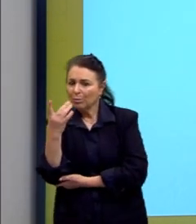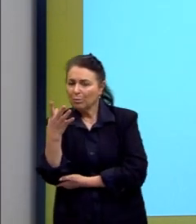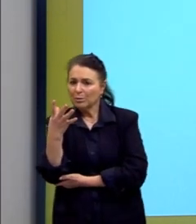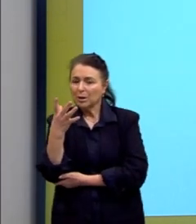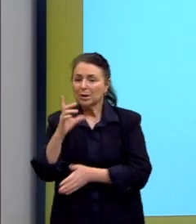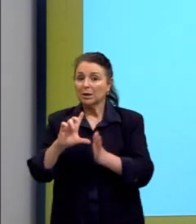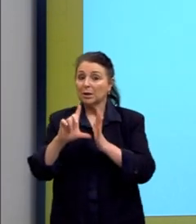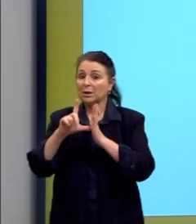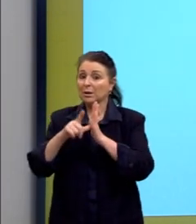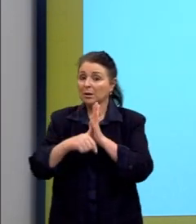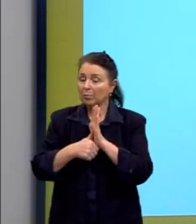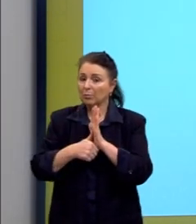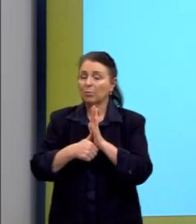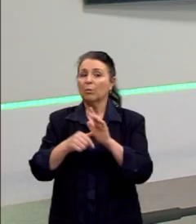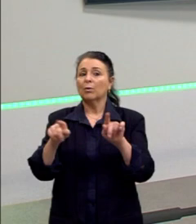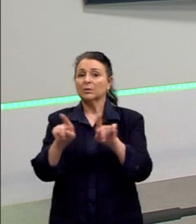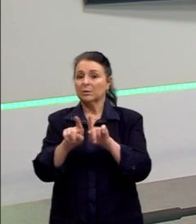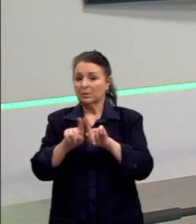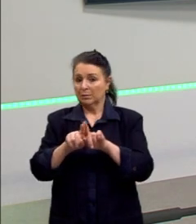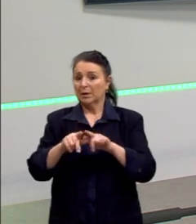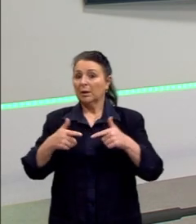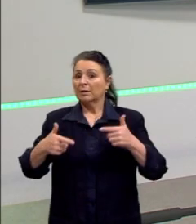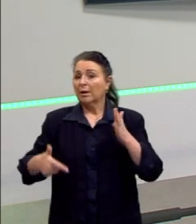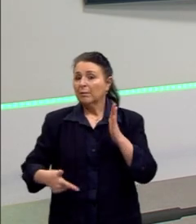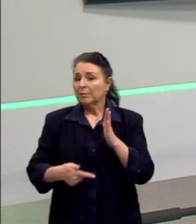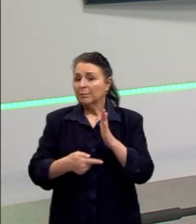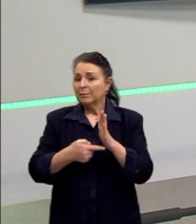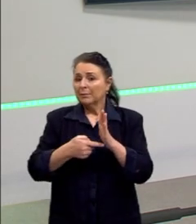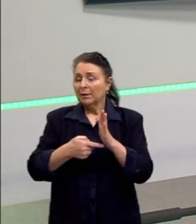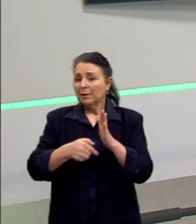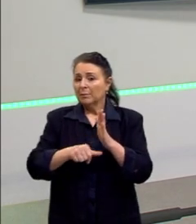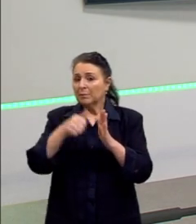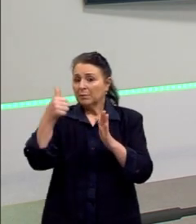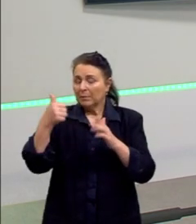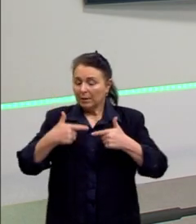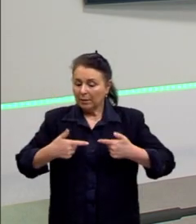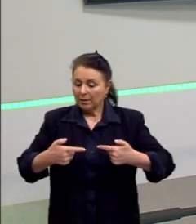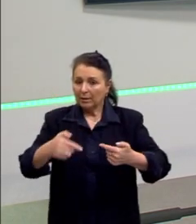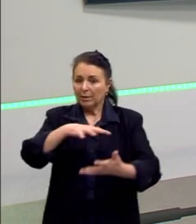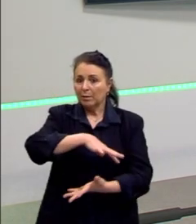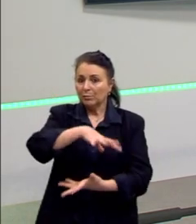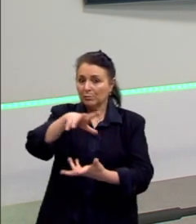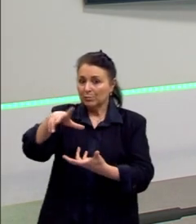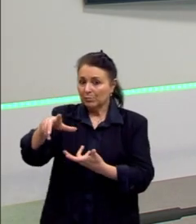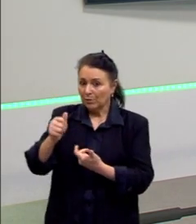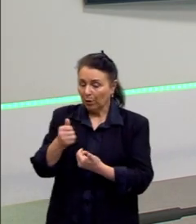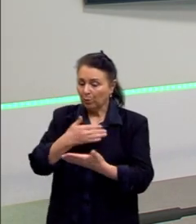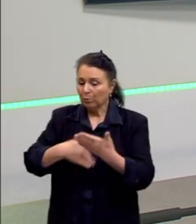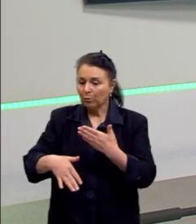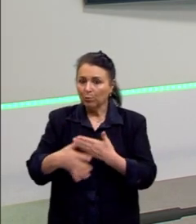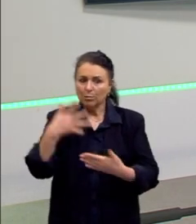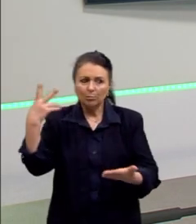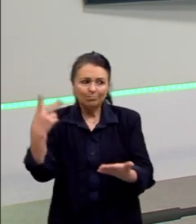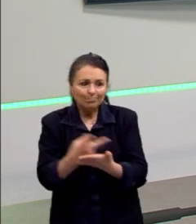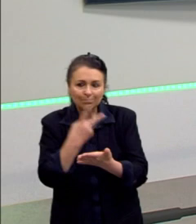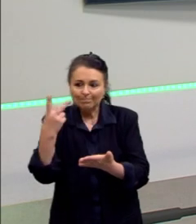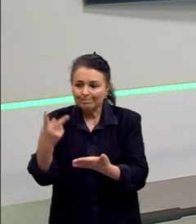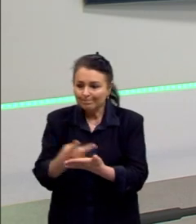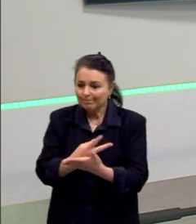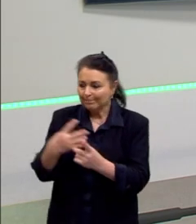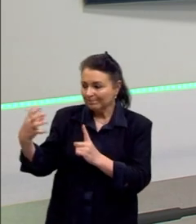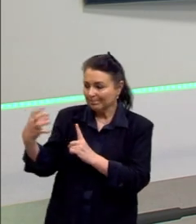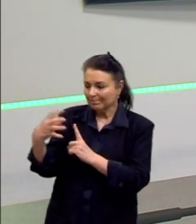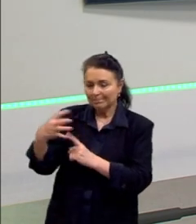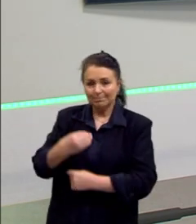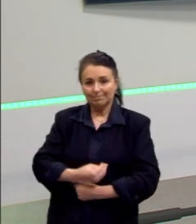pós Primeira Guerra Mundial, o mundo em guerra, todos esses acontecimentos afetando